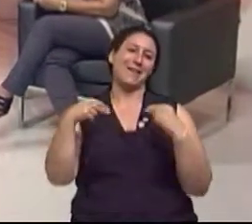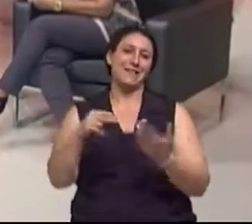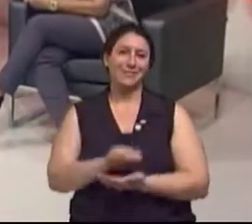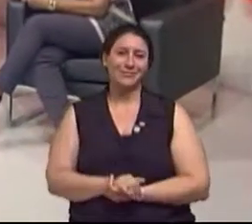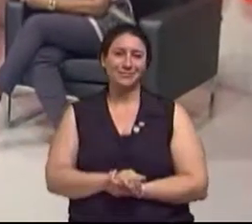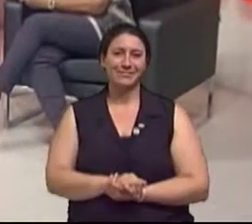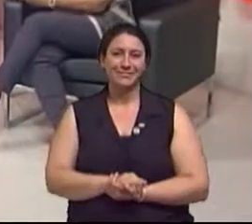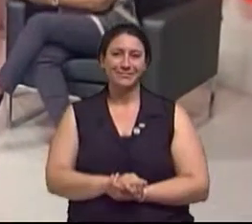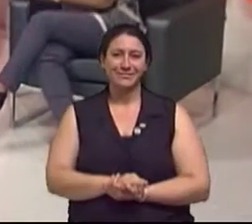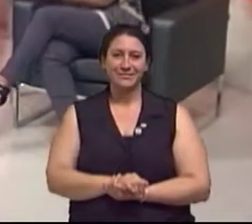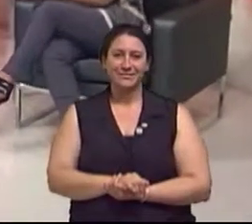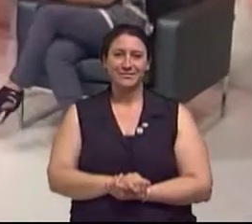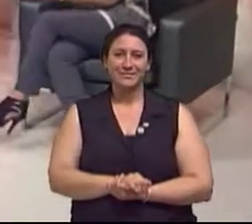né? Obrigada, Obrigada.